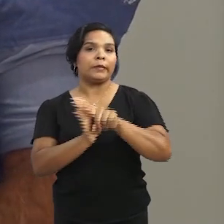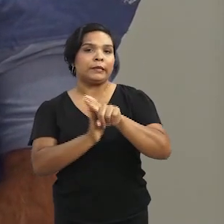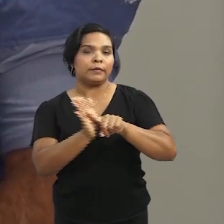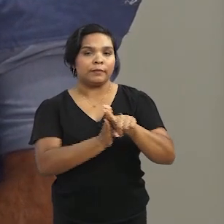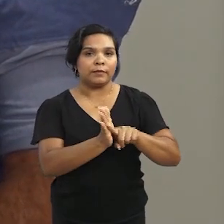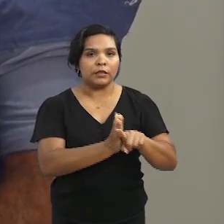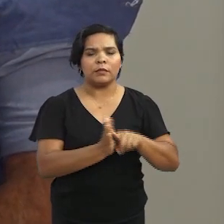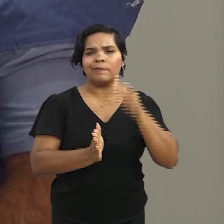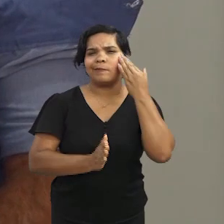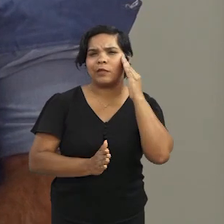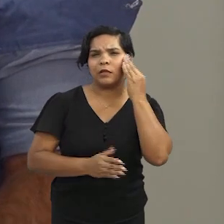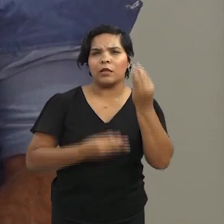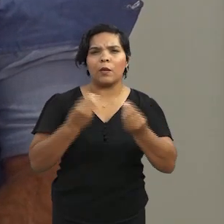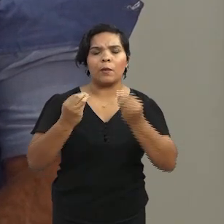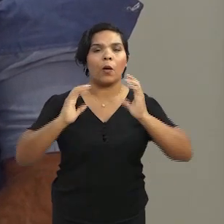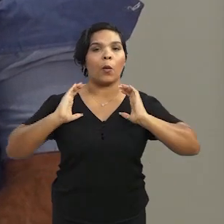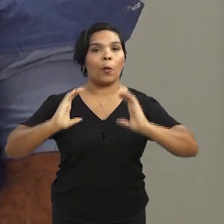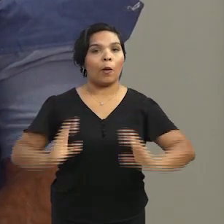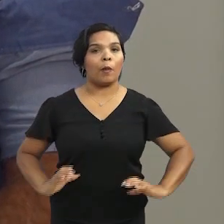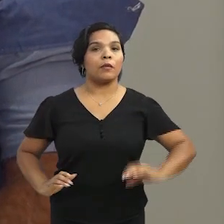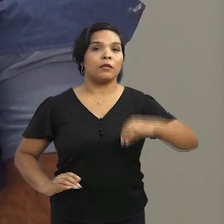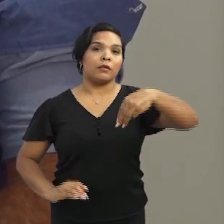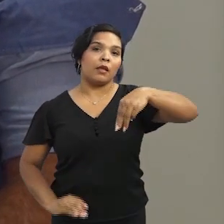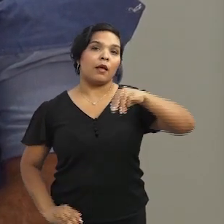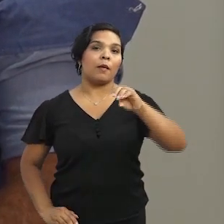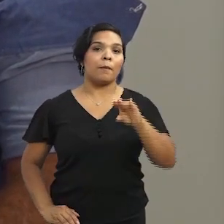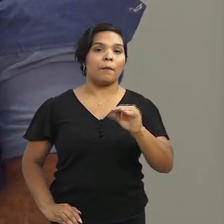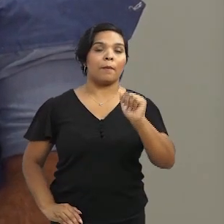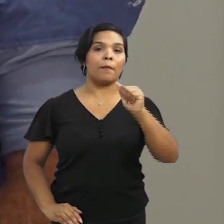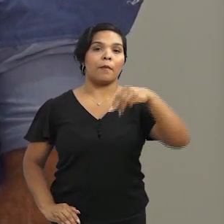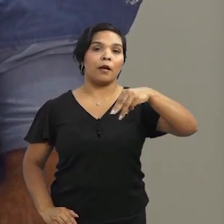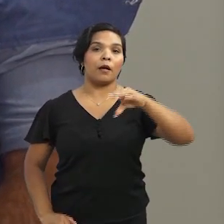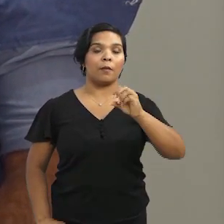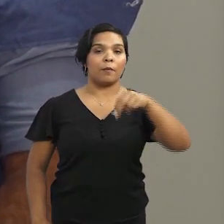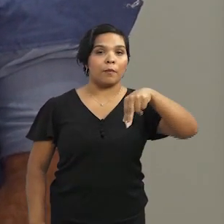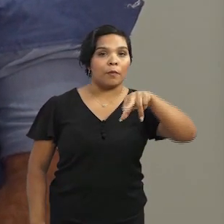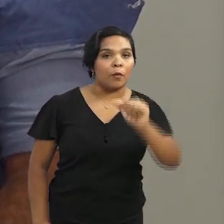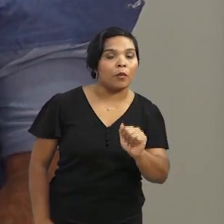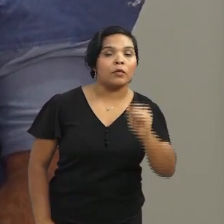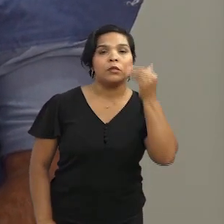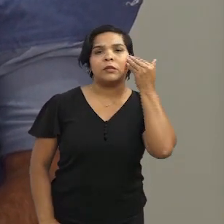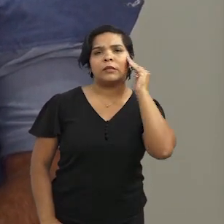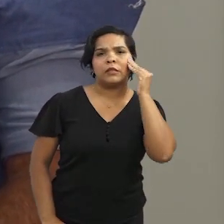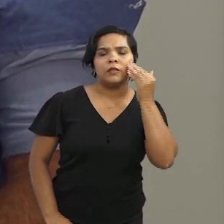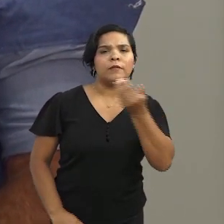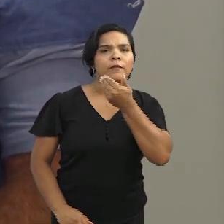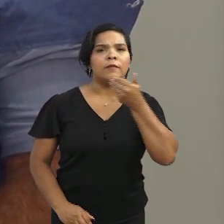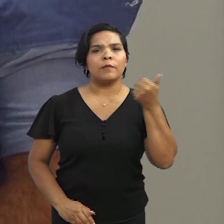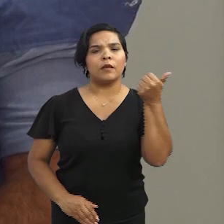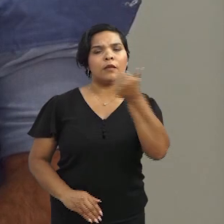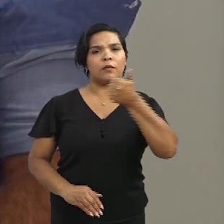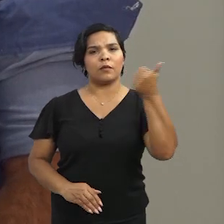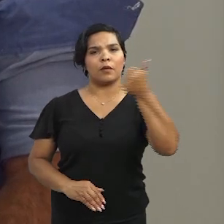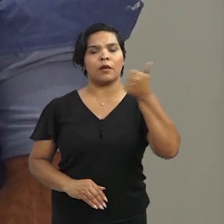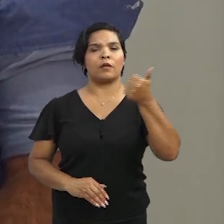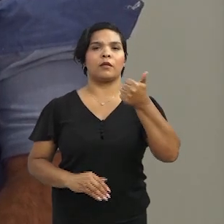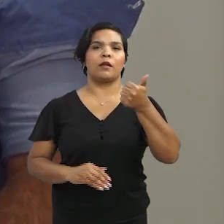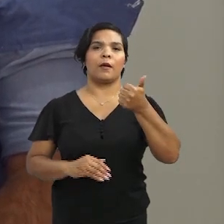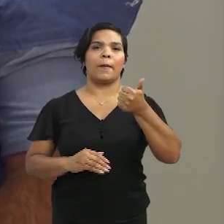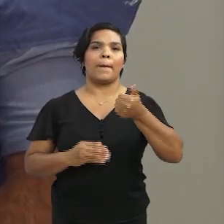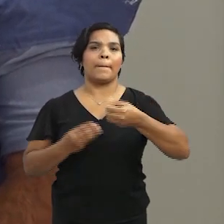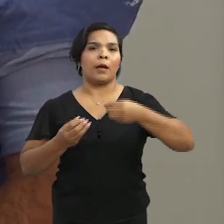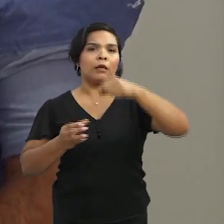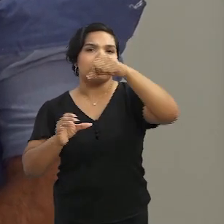desenvolvendo pesquisas para entender o comportamento da mamona aqui na nossa região, no intuito de fazer melhorias, cruzamentos